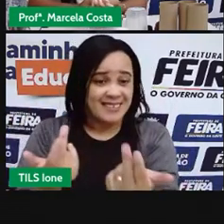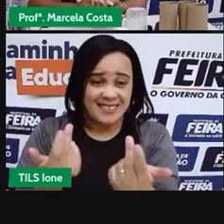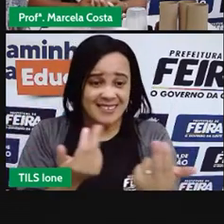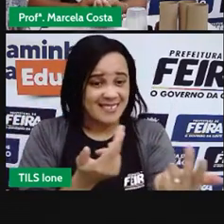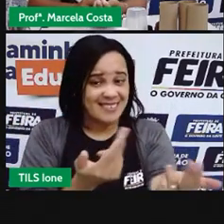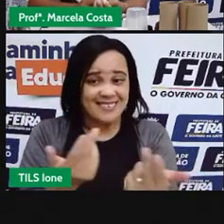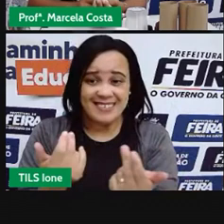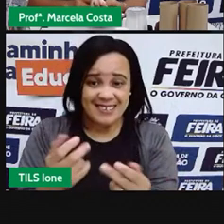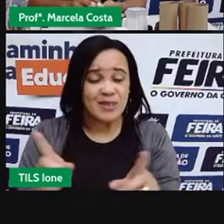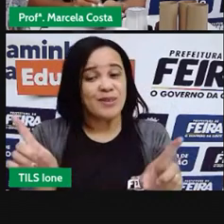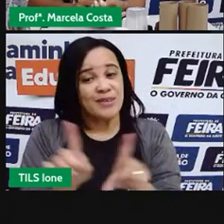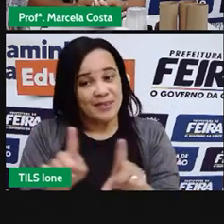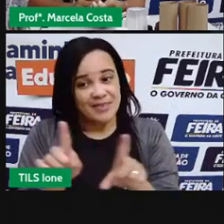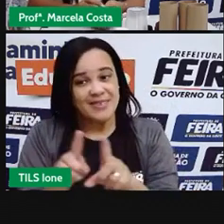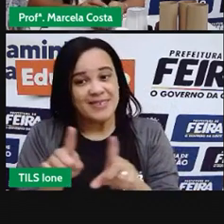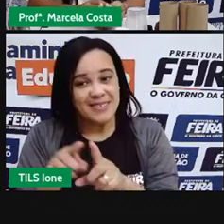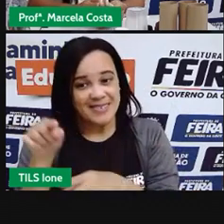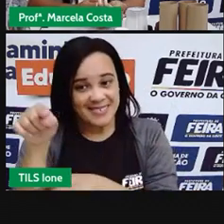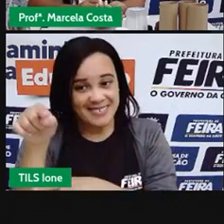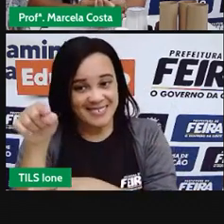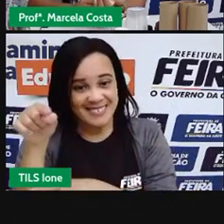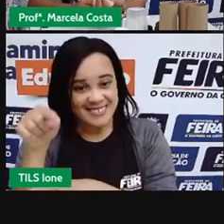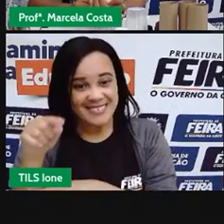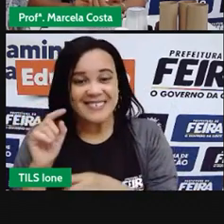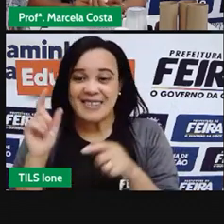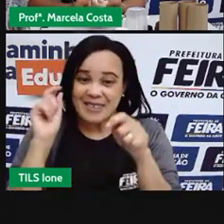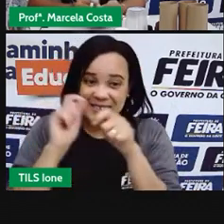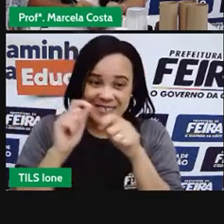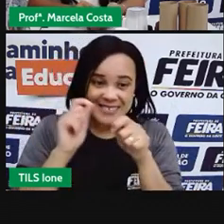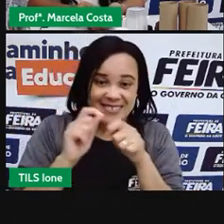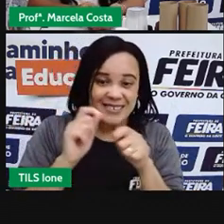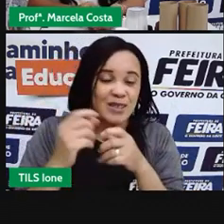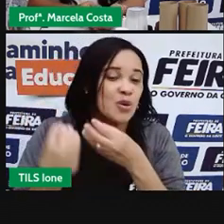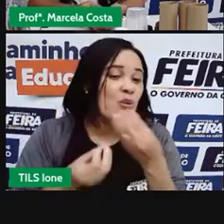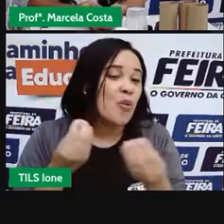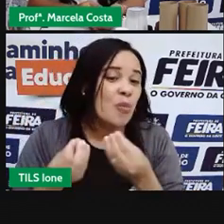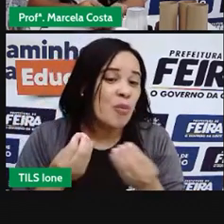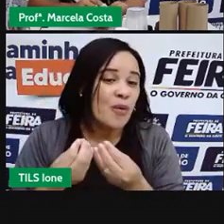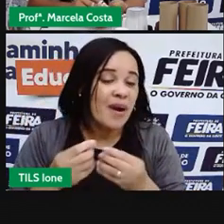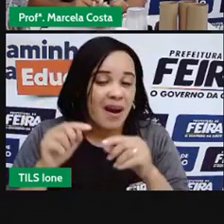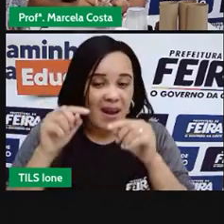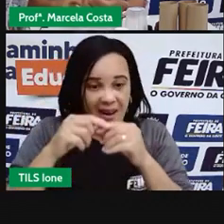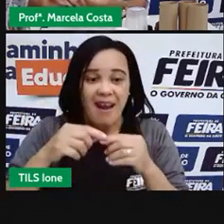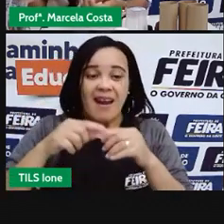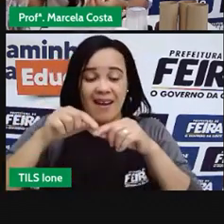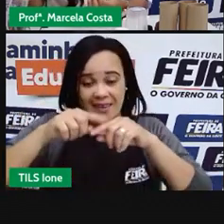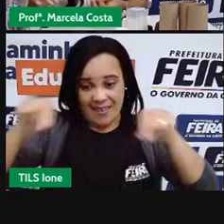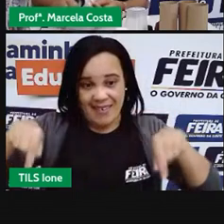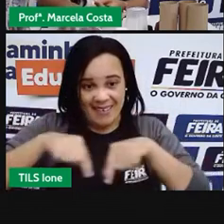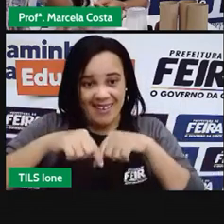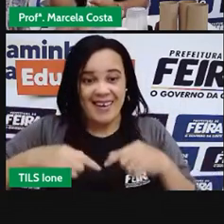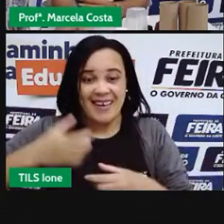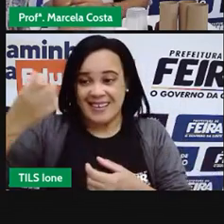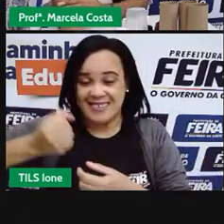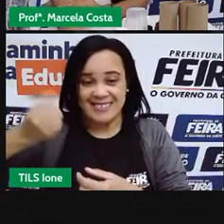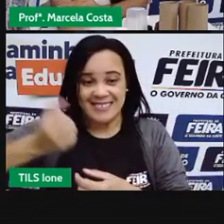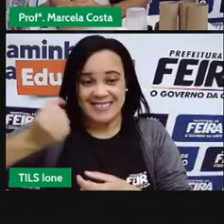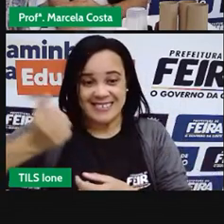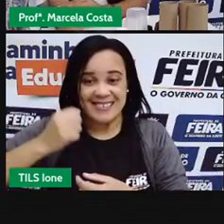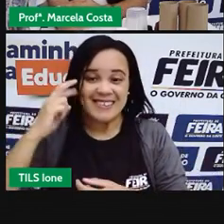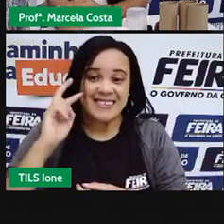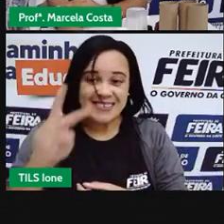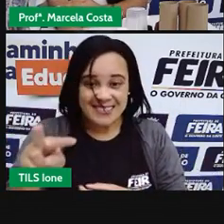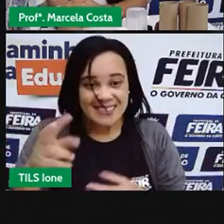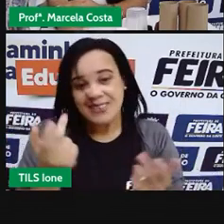E também tem os fantoches que são feitos com caixa de leite, como esses que aparecem aqui